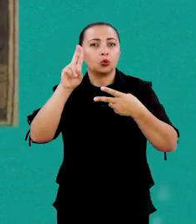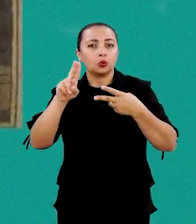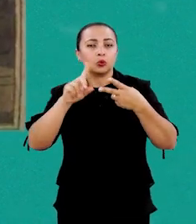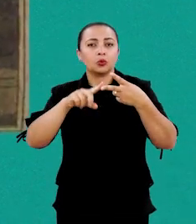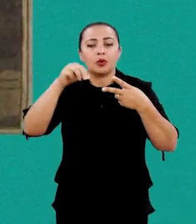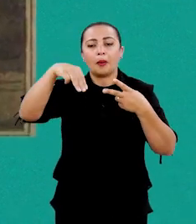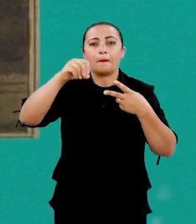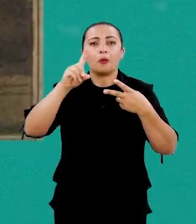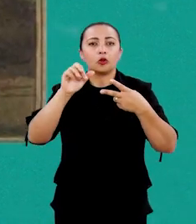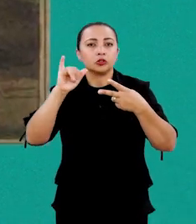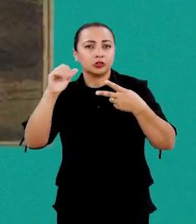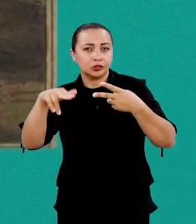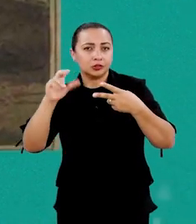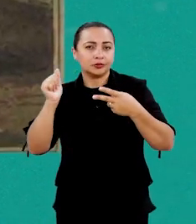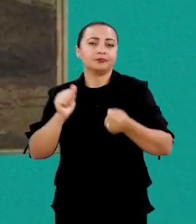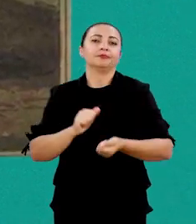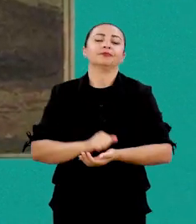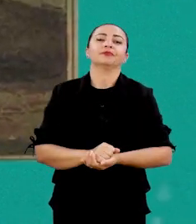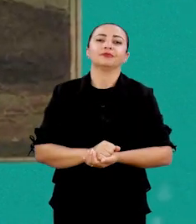modinha.